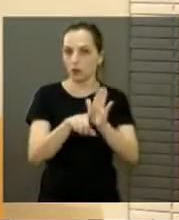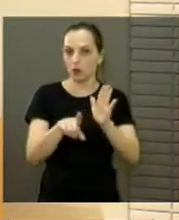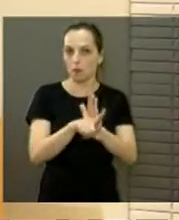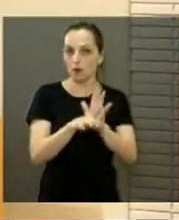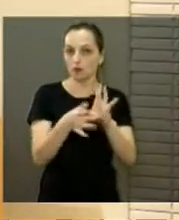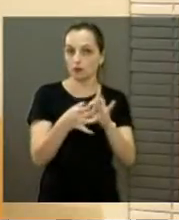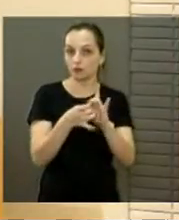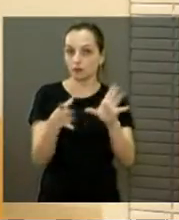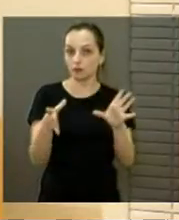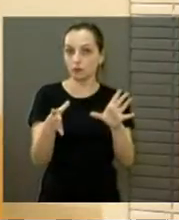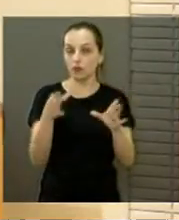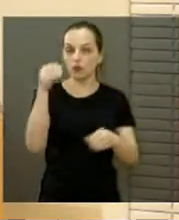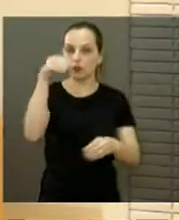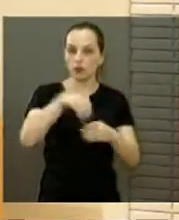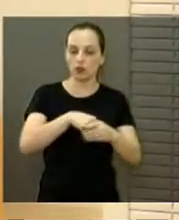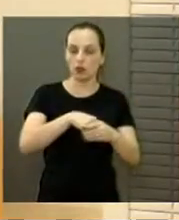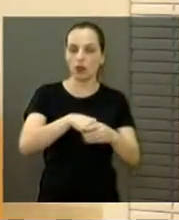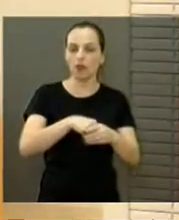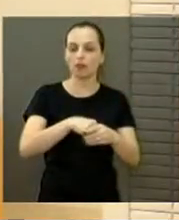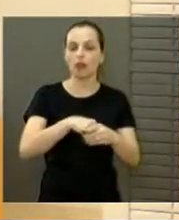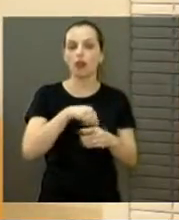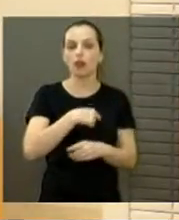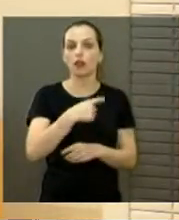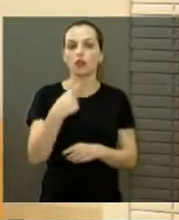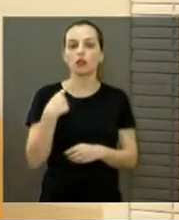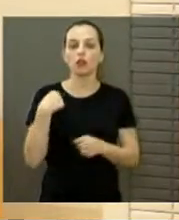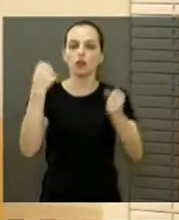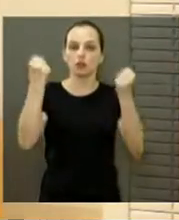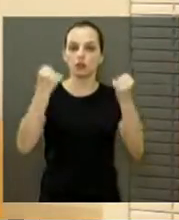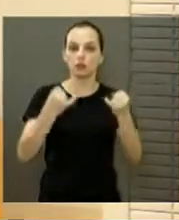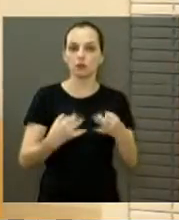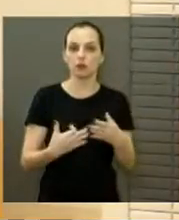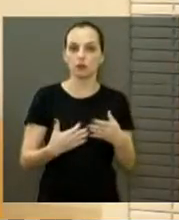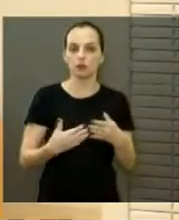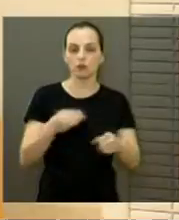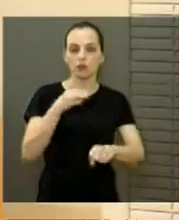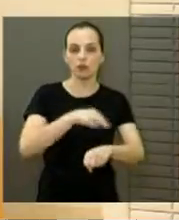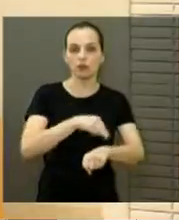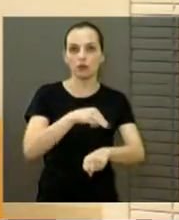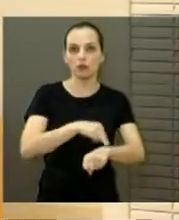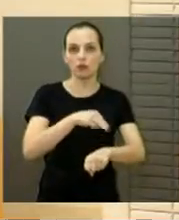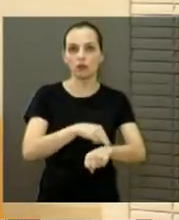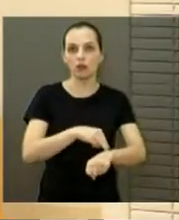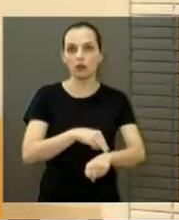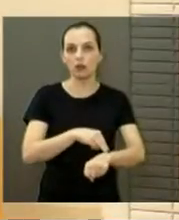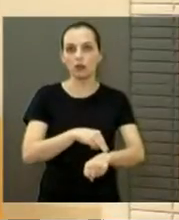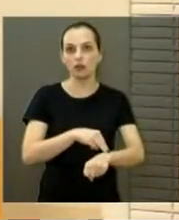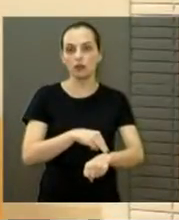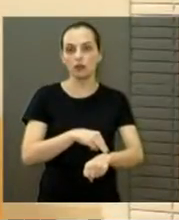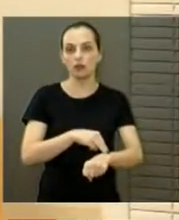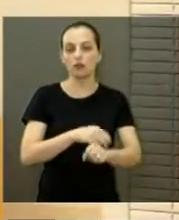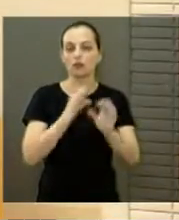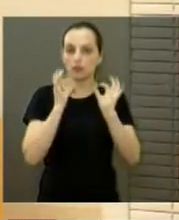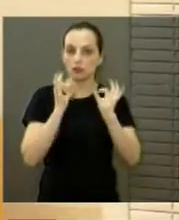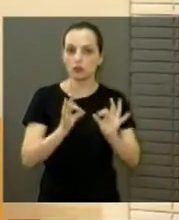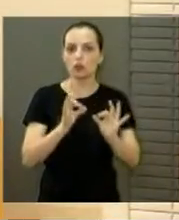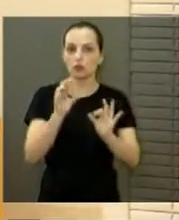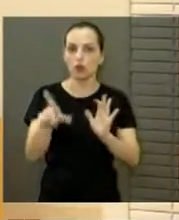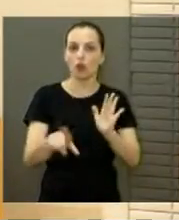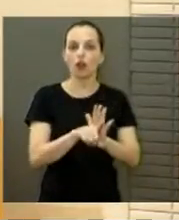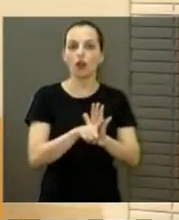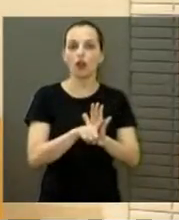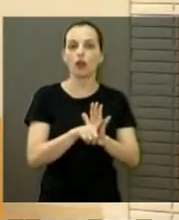deliberada, vai ser votada, e nós vamos falar mais disso no momento mais apropriado na deliberação da lei.